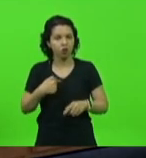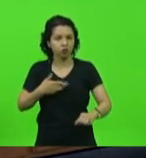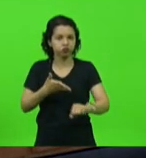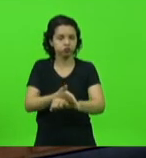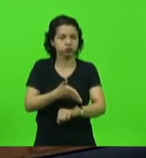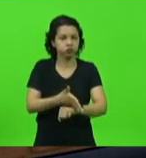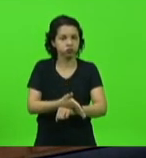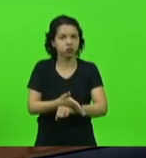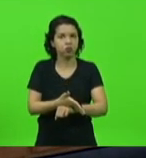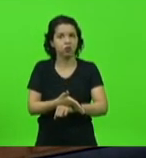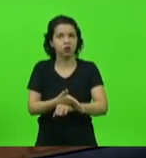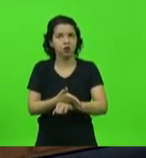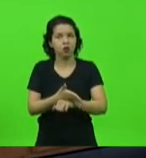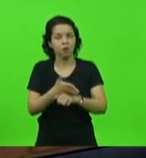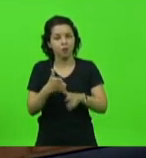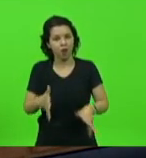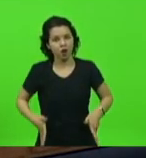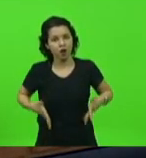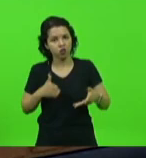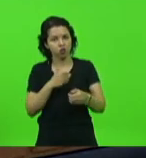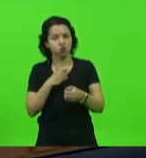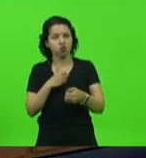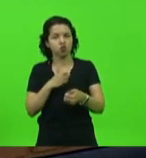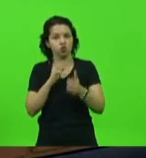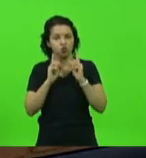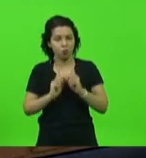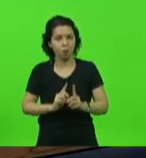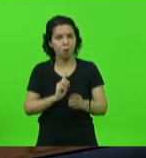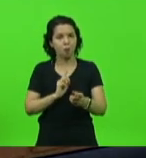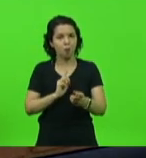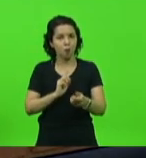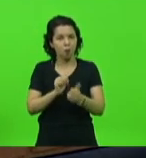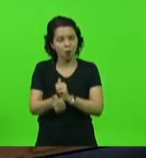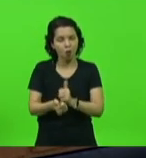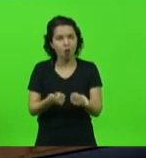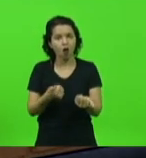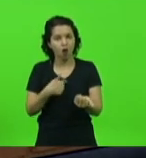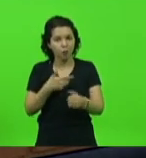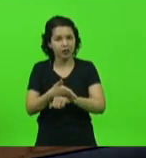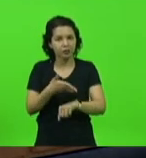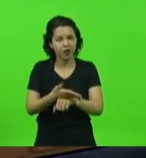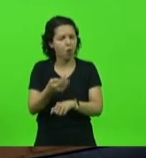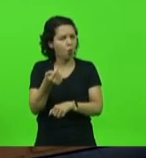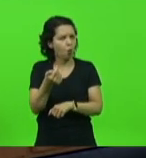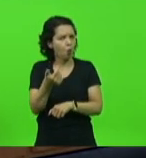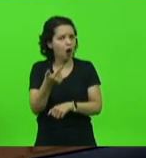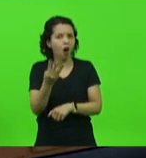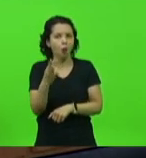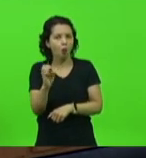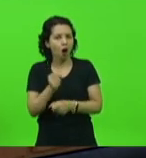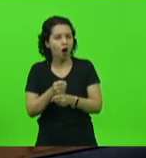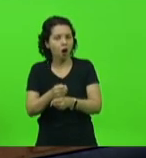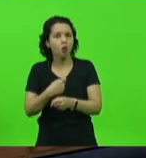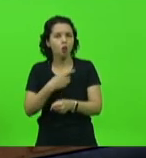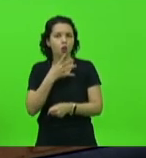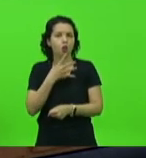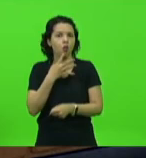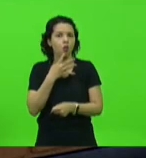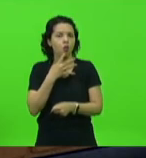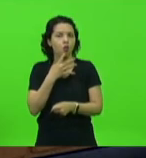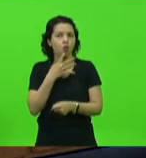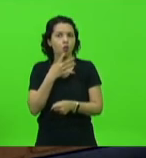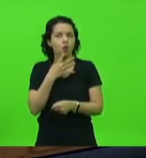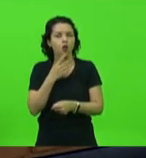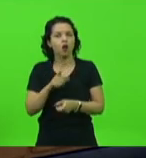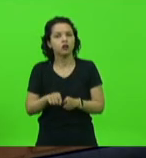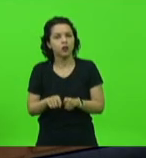desporto é um segmento que eu trabalhei por quatro anos, conheço todos os segmentos da deficiência auditiva,